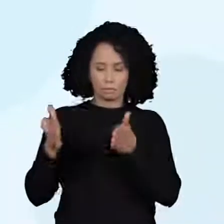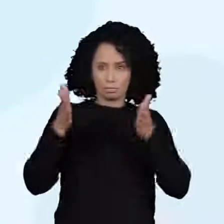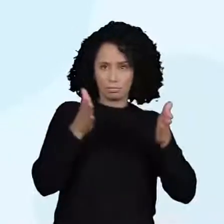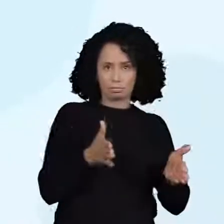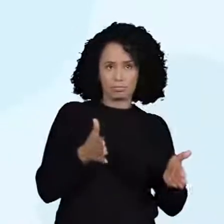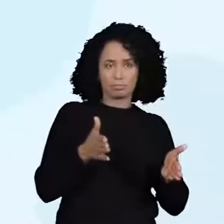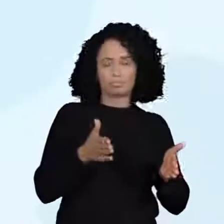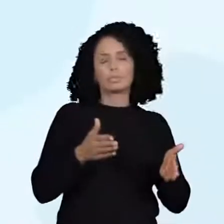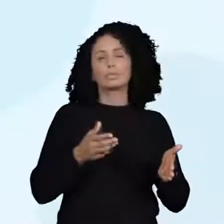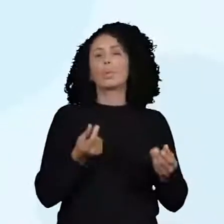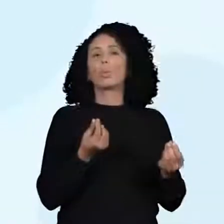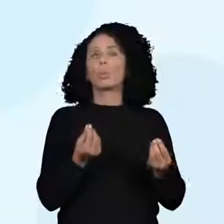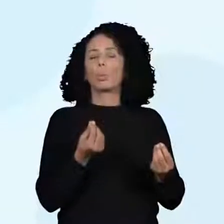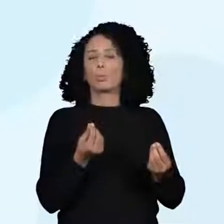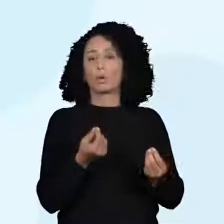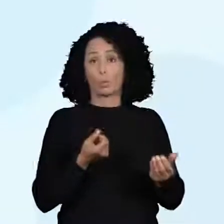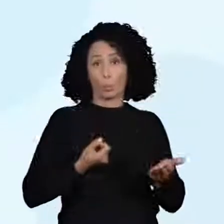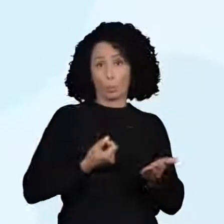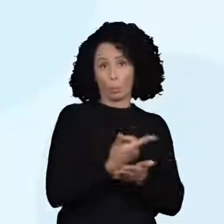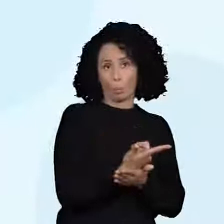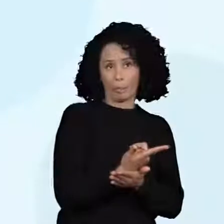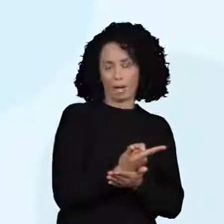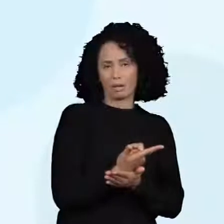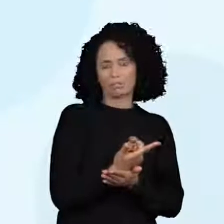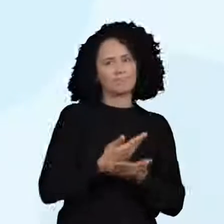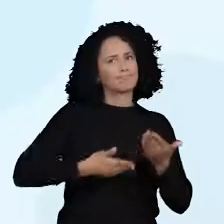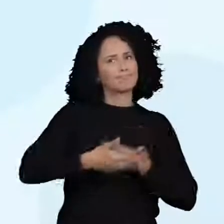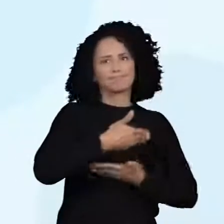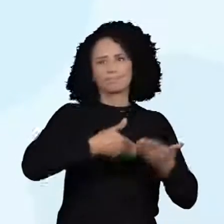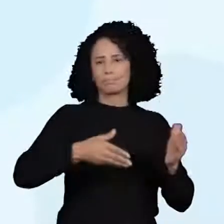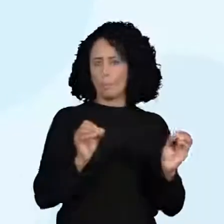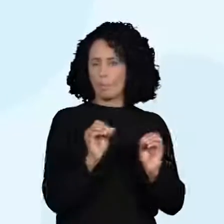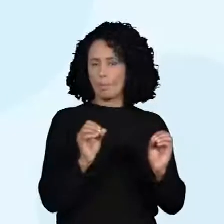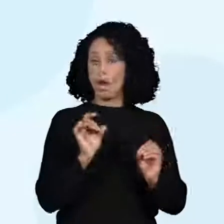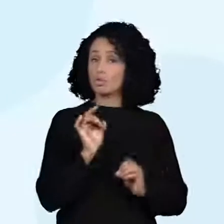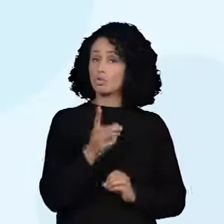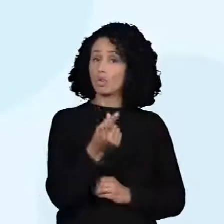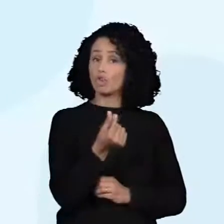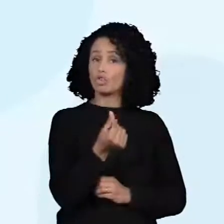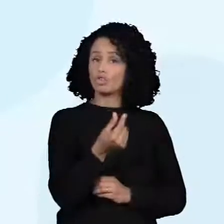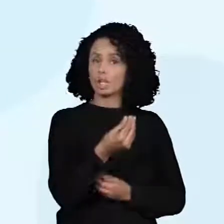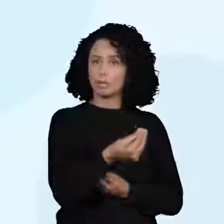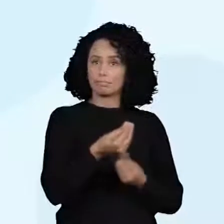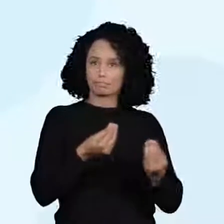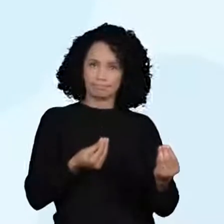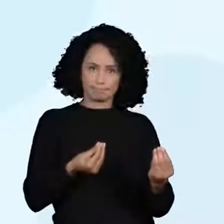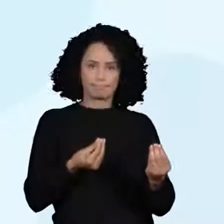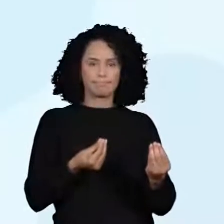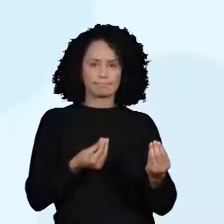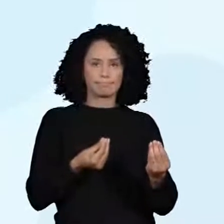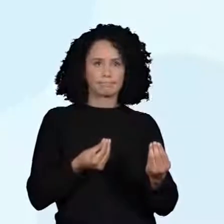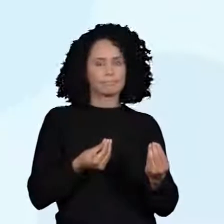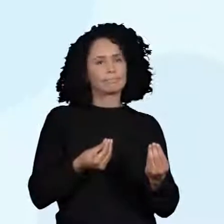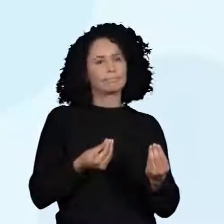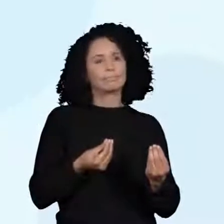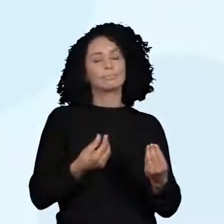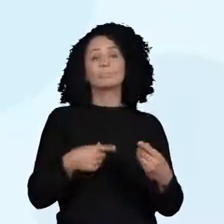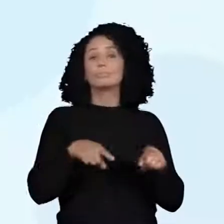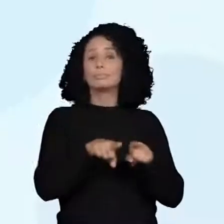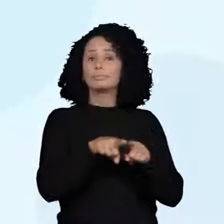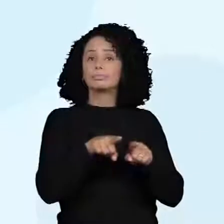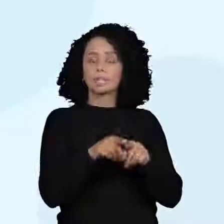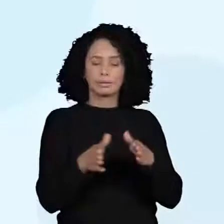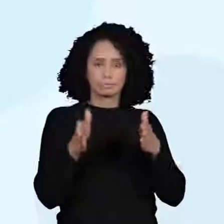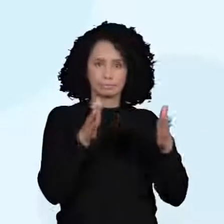só a troca do produto e tem o intermédio do dinheiro. E a venda, que